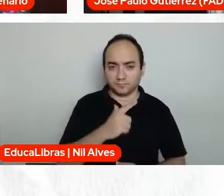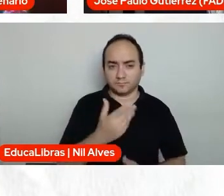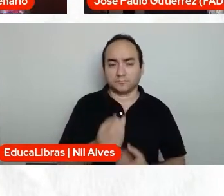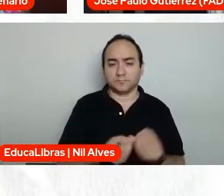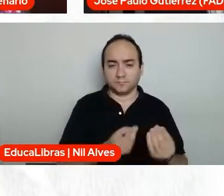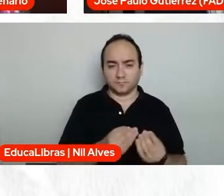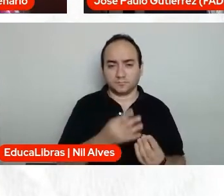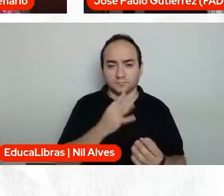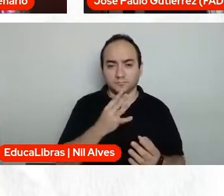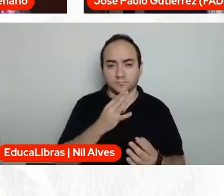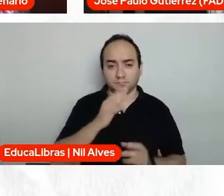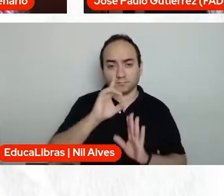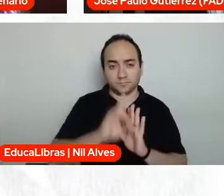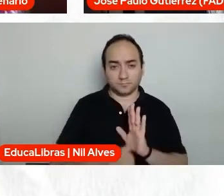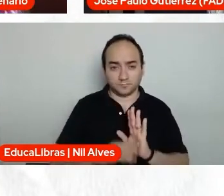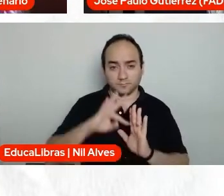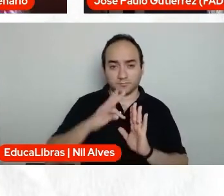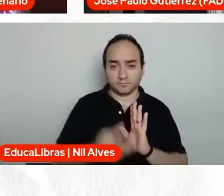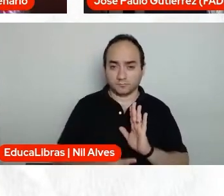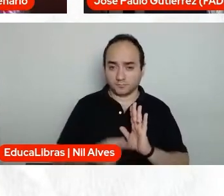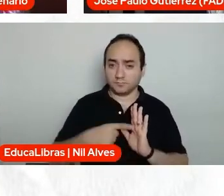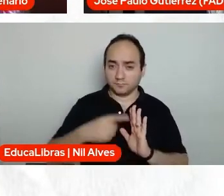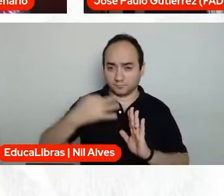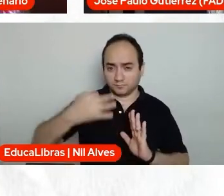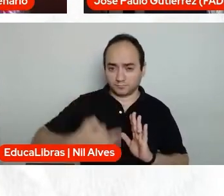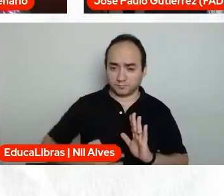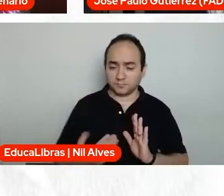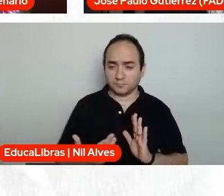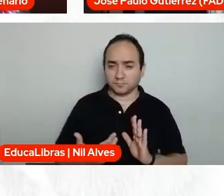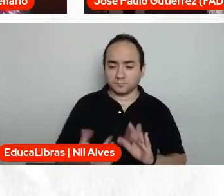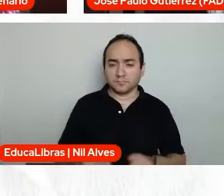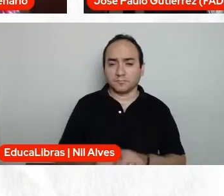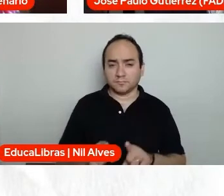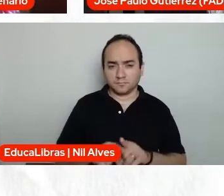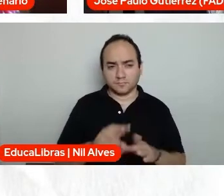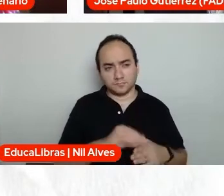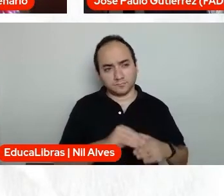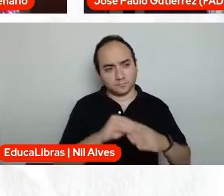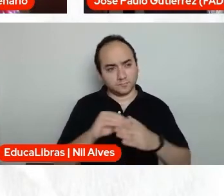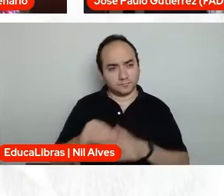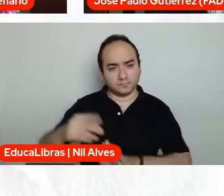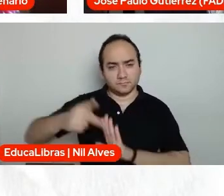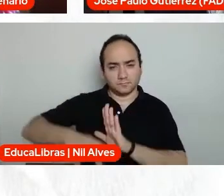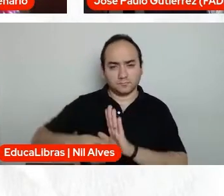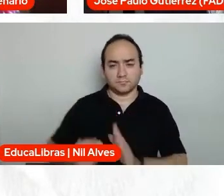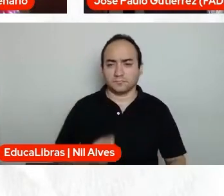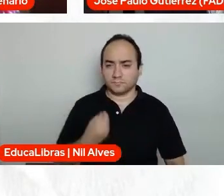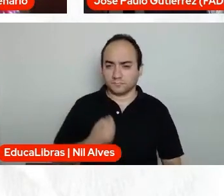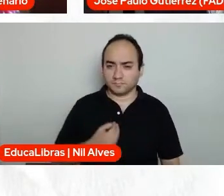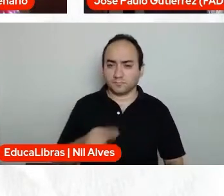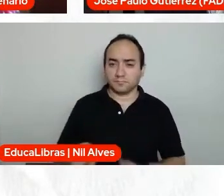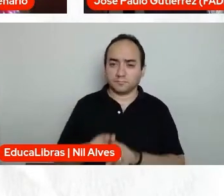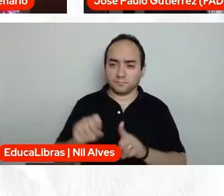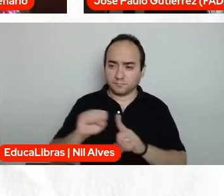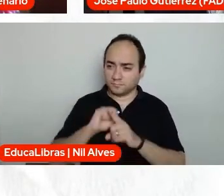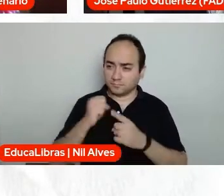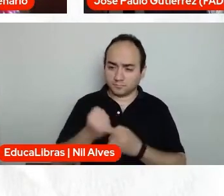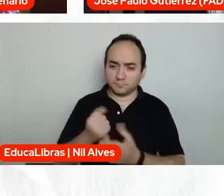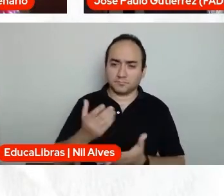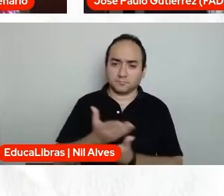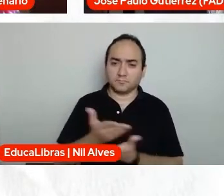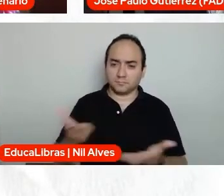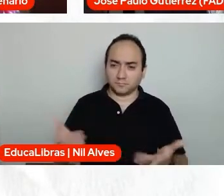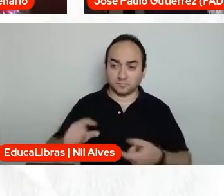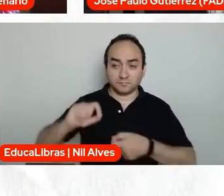os seus direitos e levar para o projeto de vida, para a comunidade e fazer essa